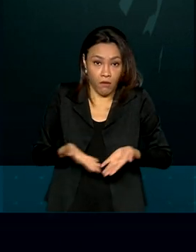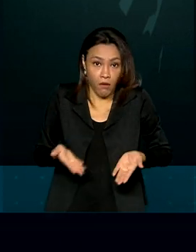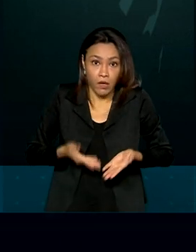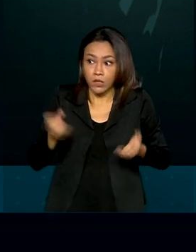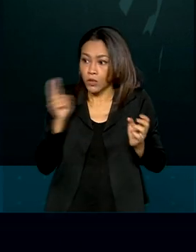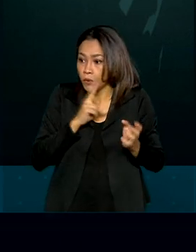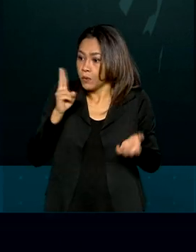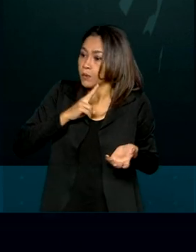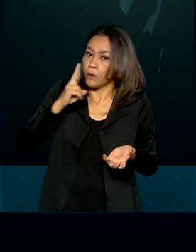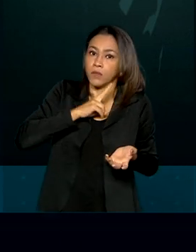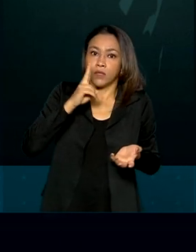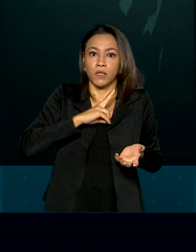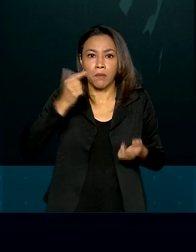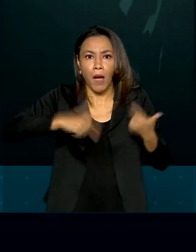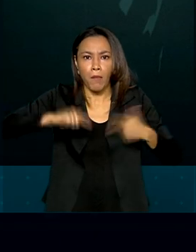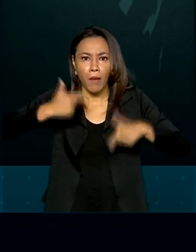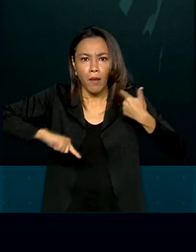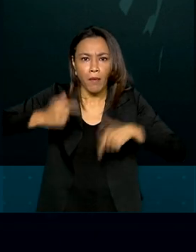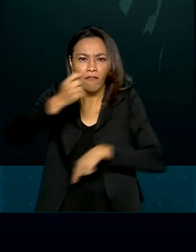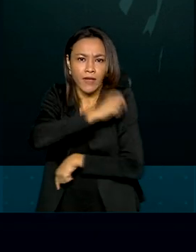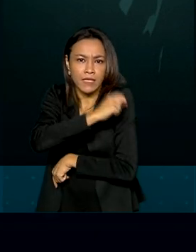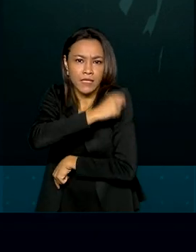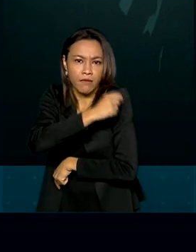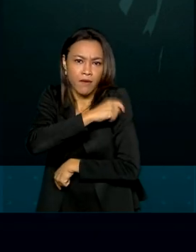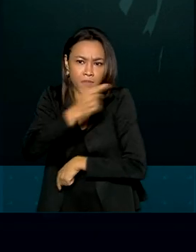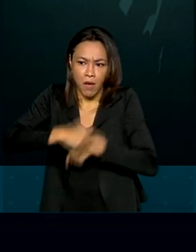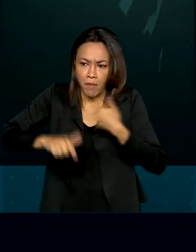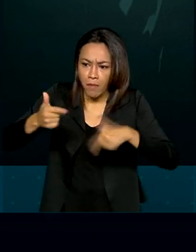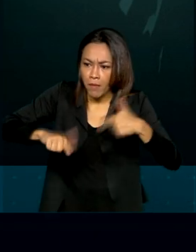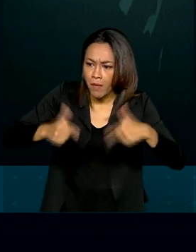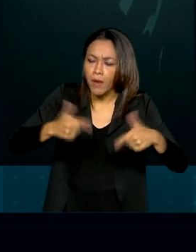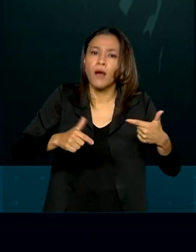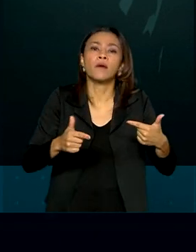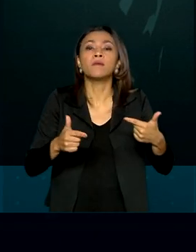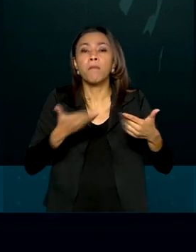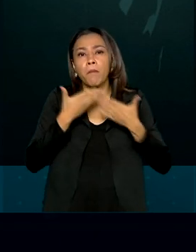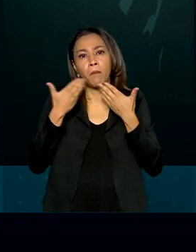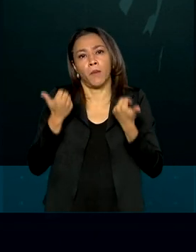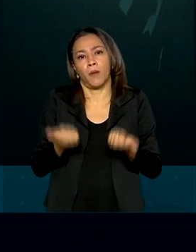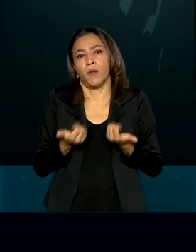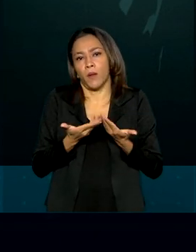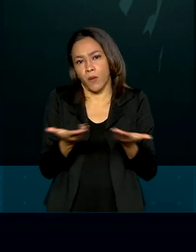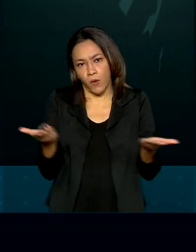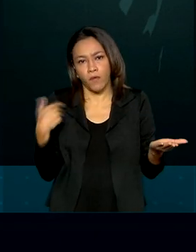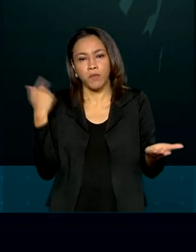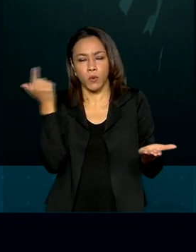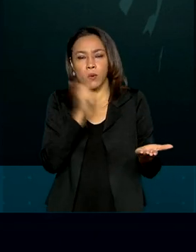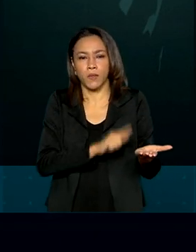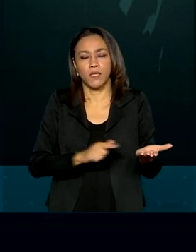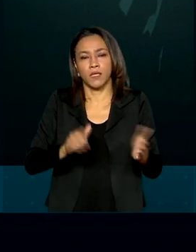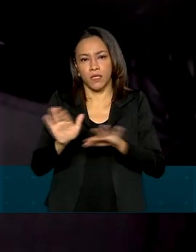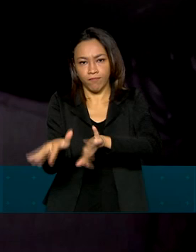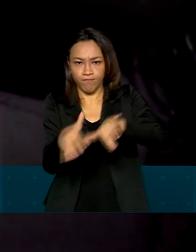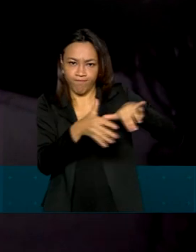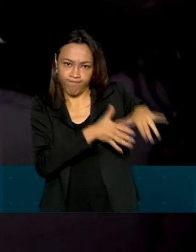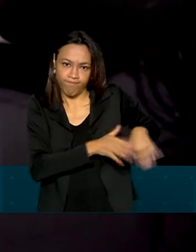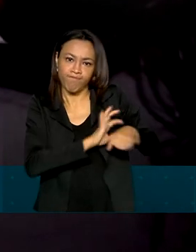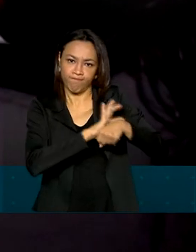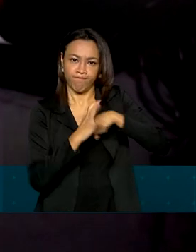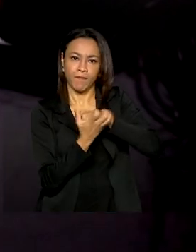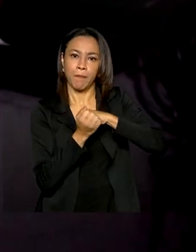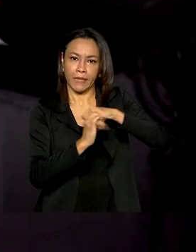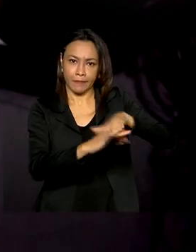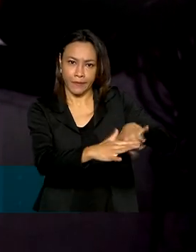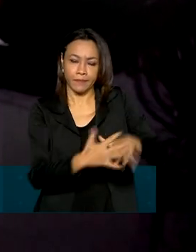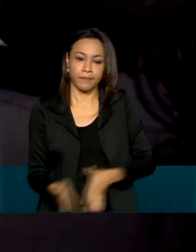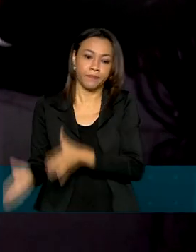que quanto mais vacinas, quanto mais opções terapêuticas, melhor conseguiremos sair dessa situação. A vacina